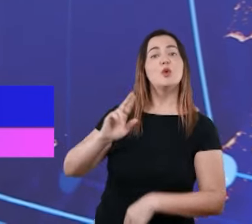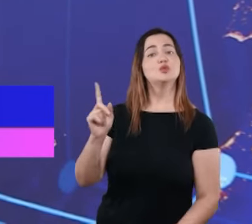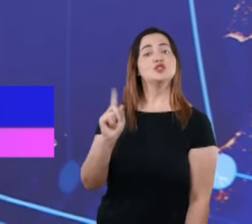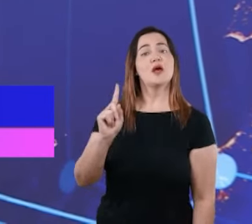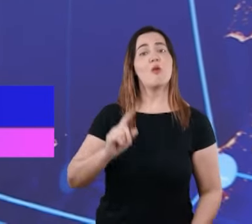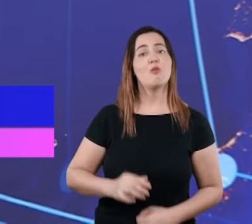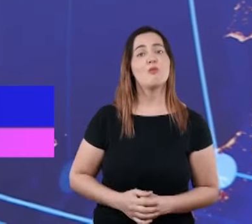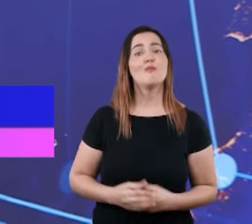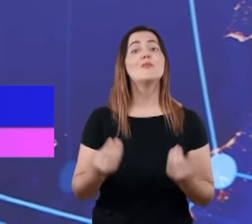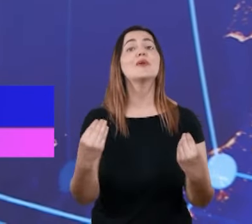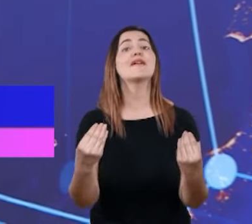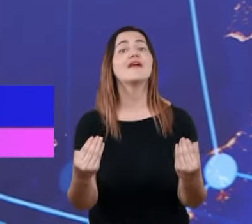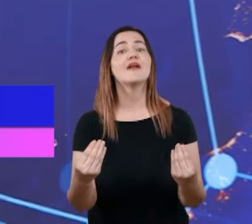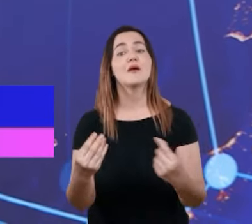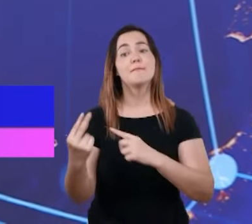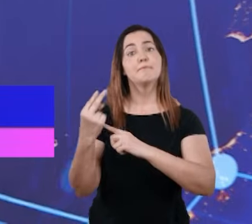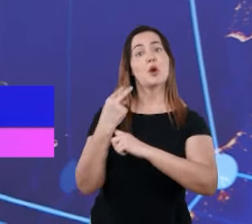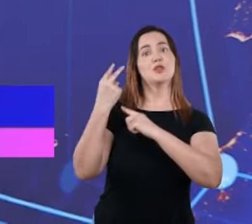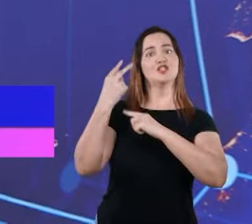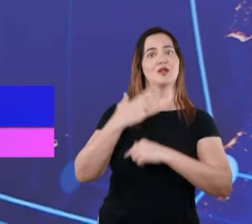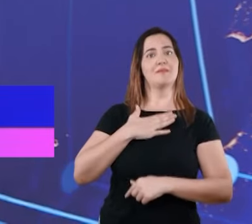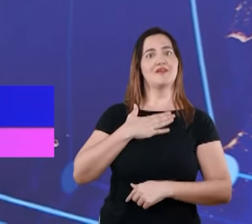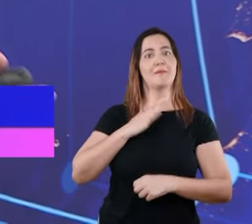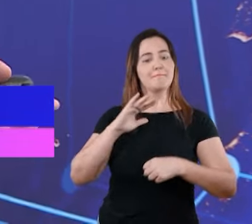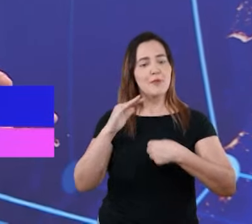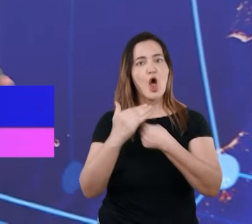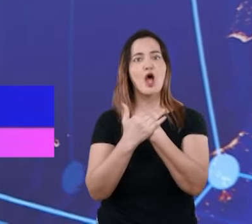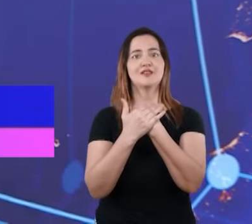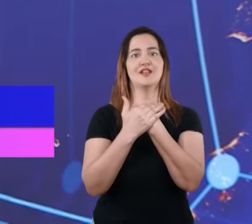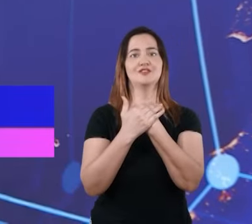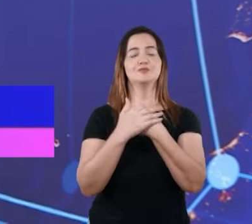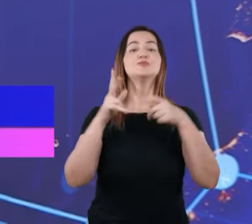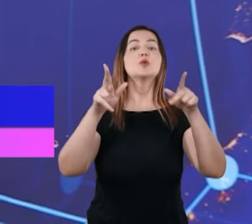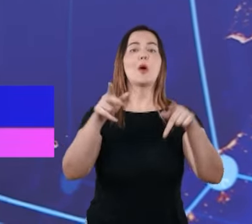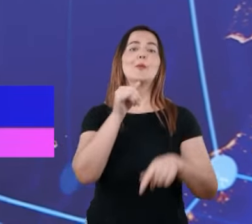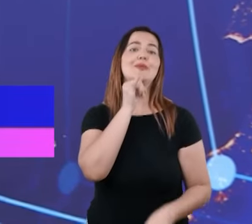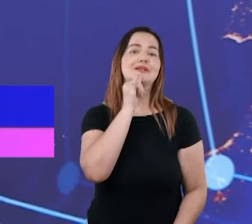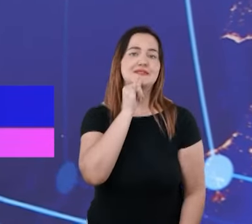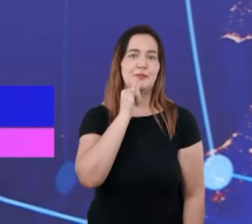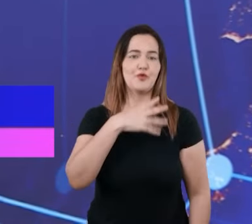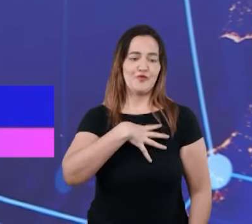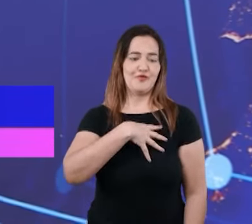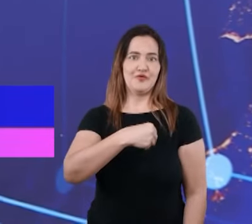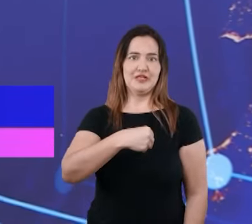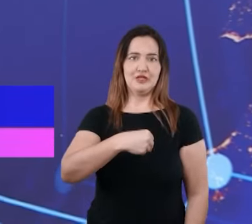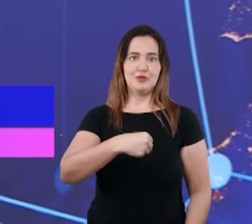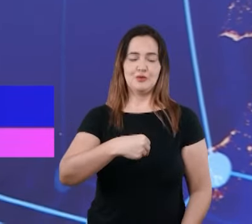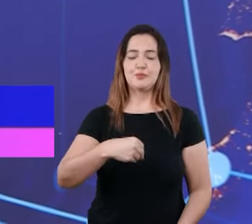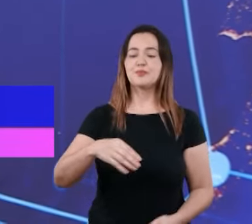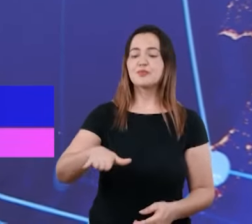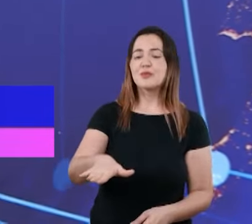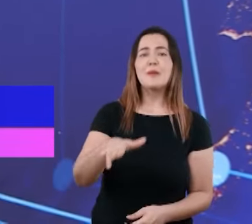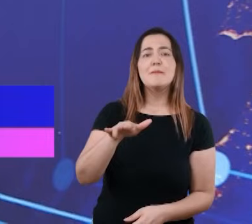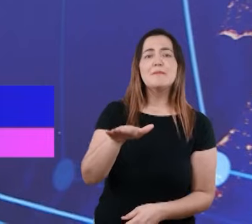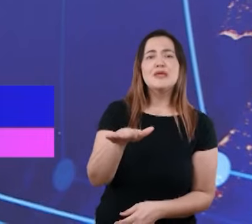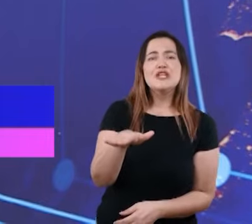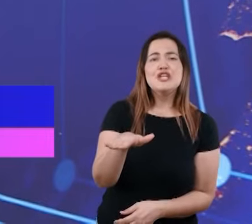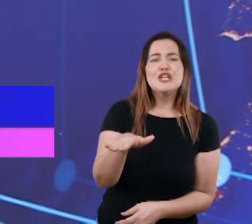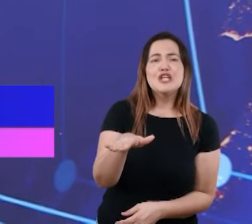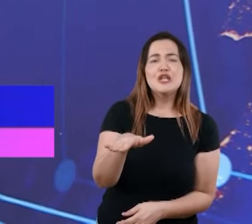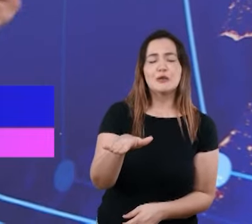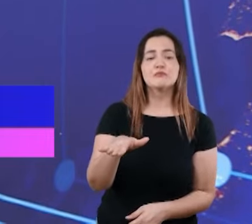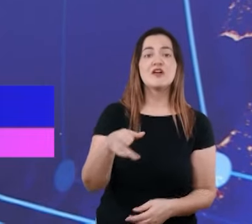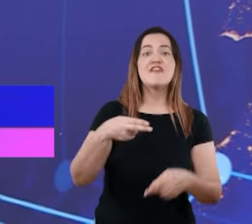proteção. É como quando uma mãe ou um pai vê uma pequena criança brincando com uma faca